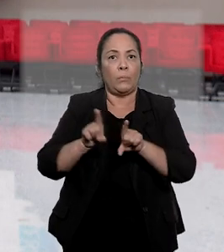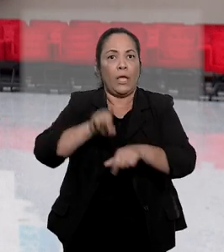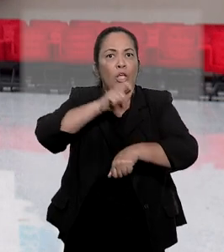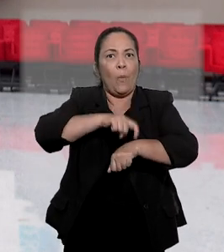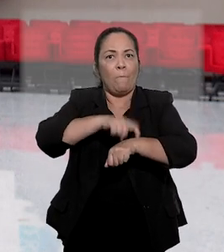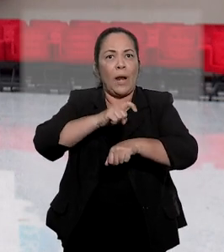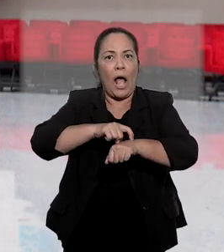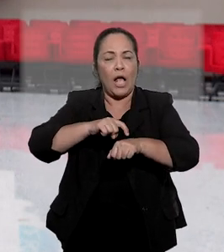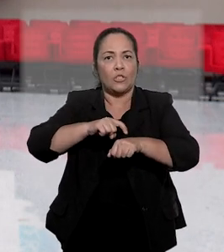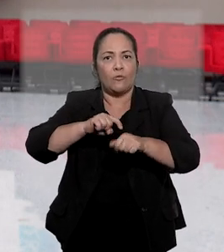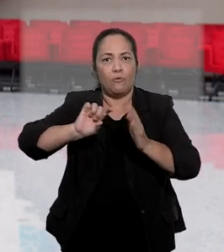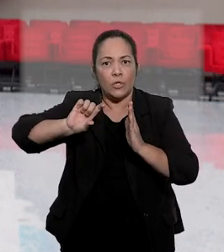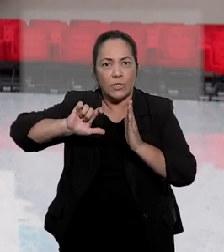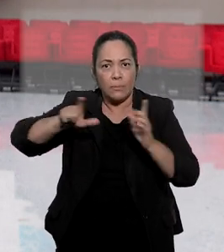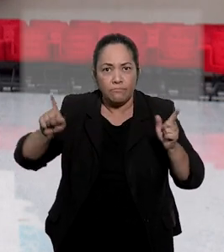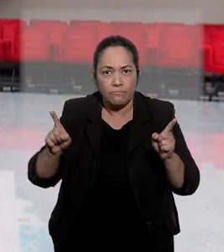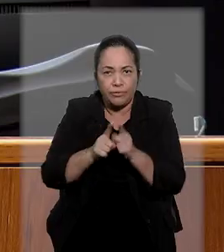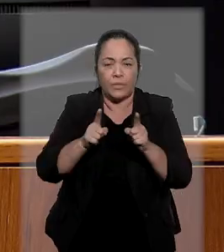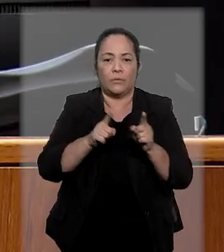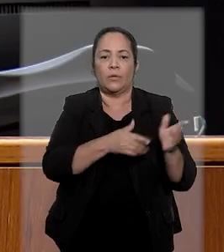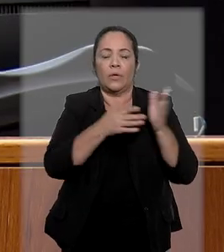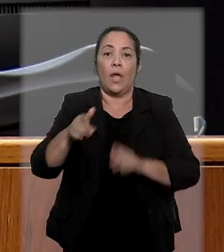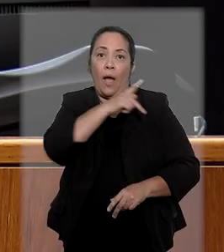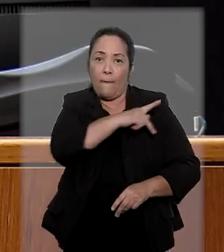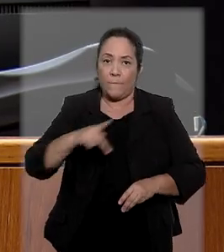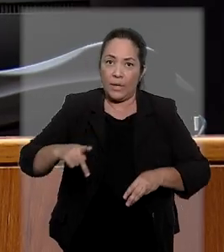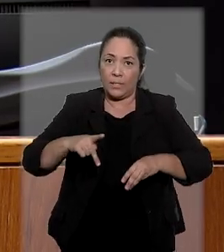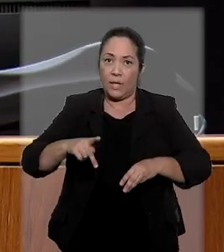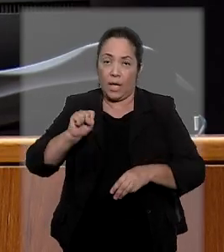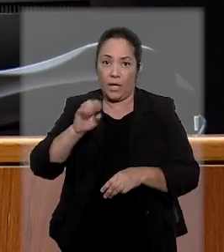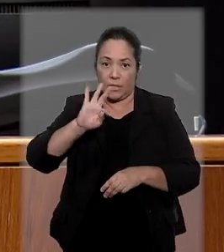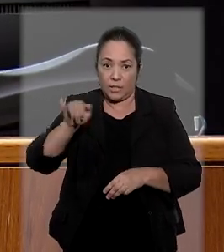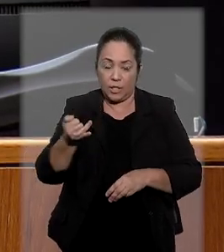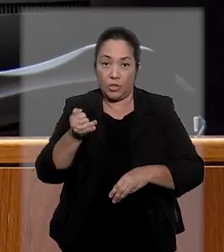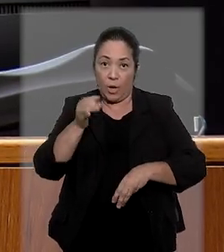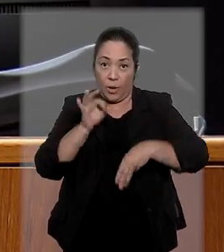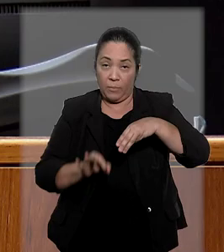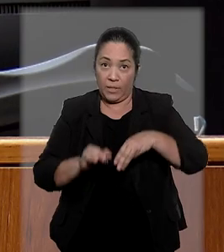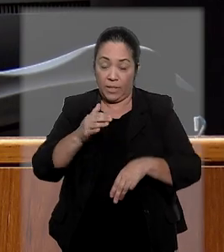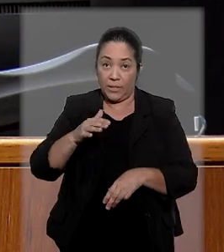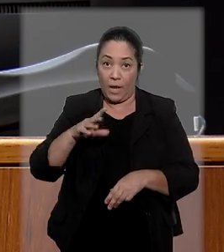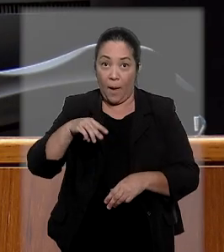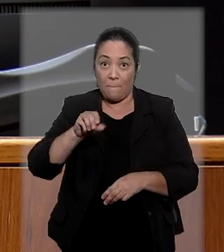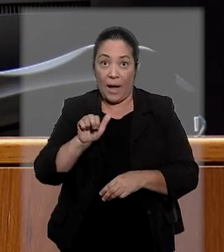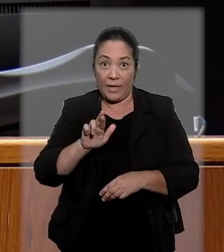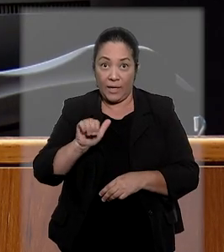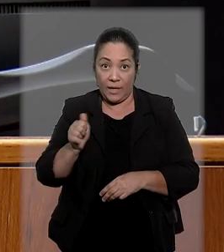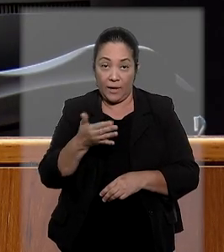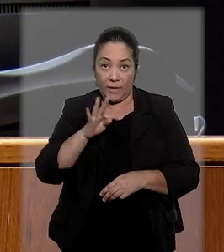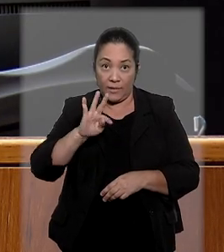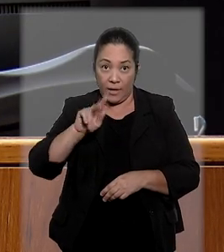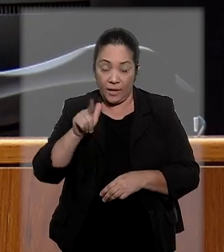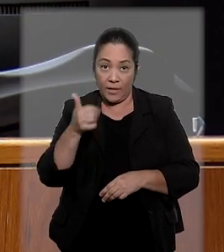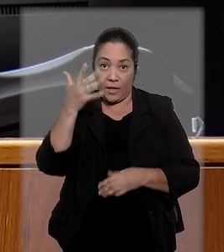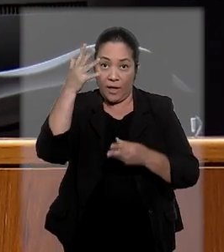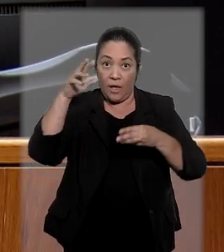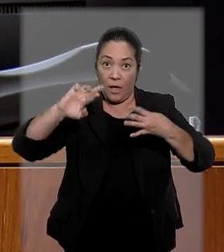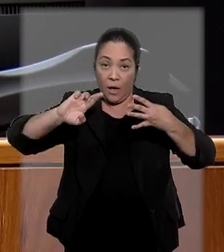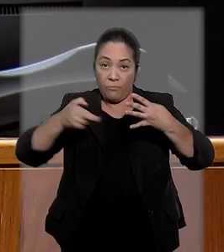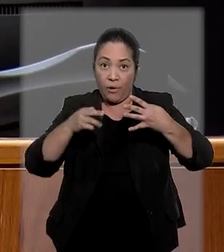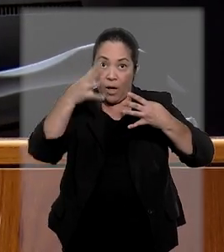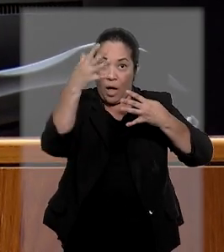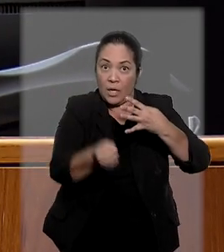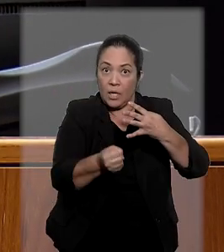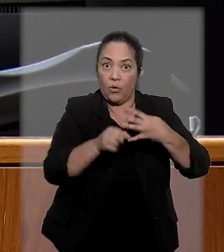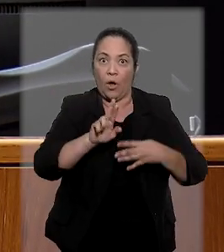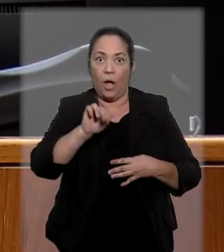menos que o prazo da extensão fosse reduzido. A presidente do STJ, a ministra Maria Tereza de Assis Moura, julgou procedente o